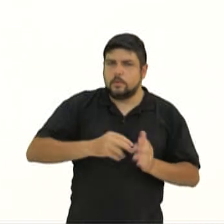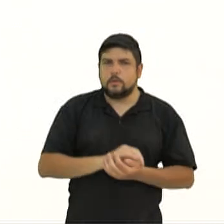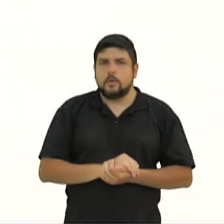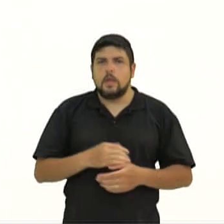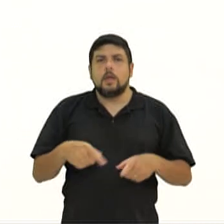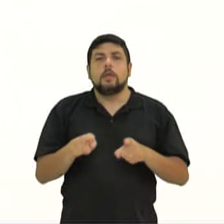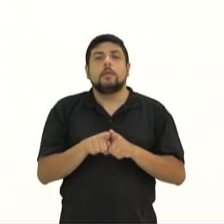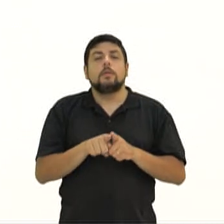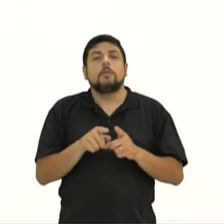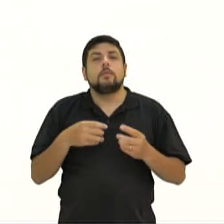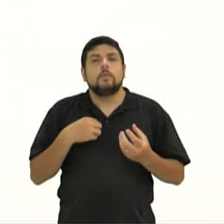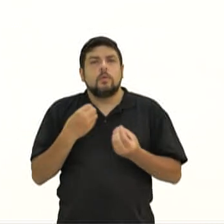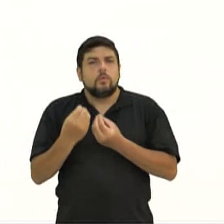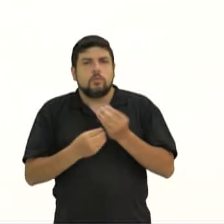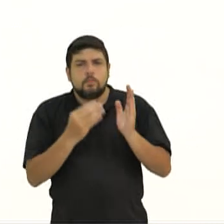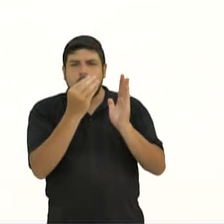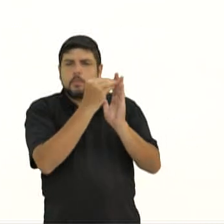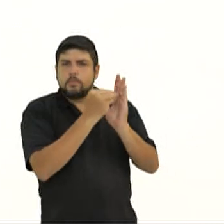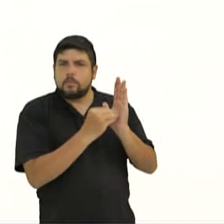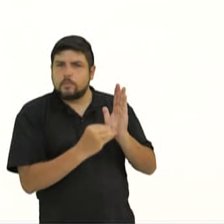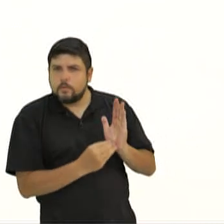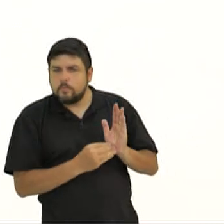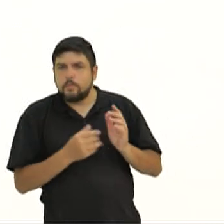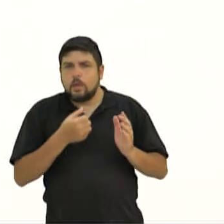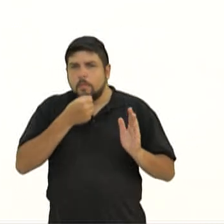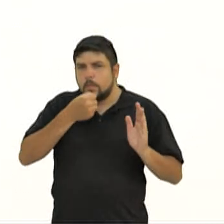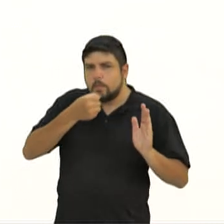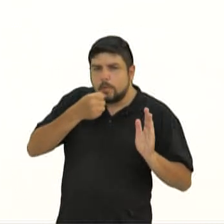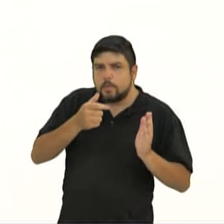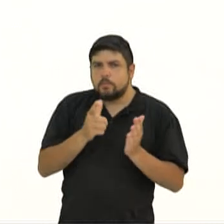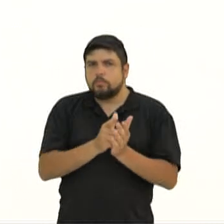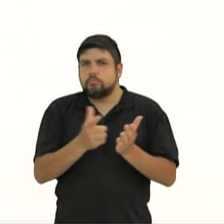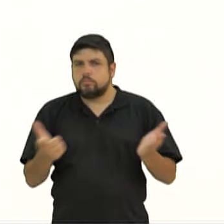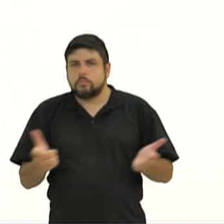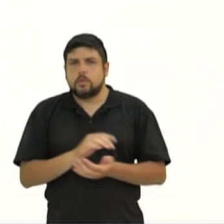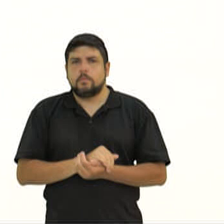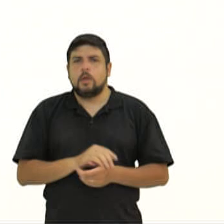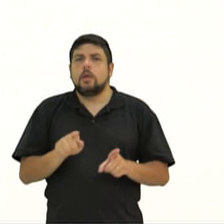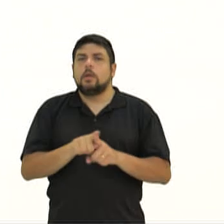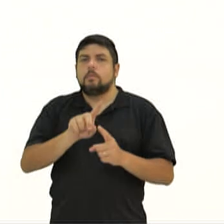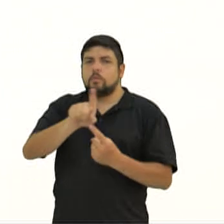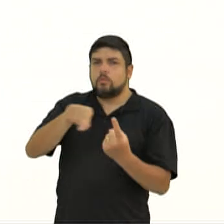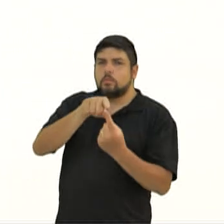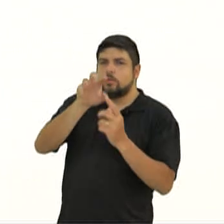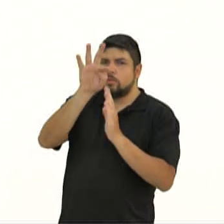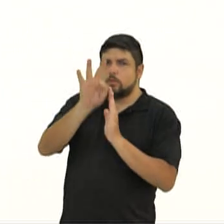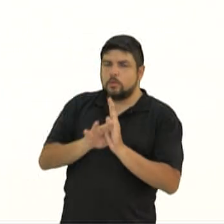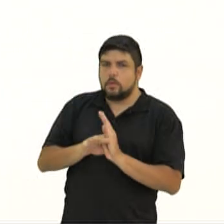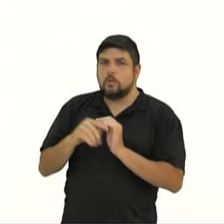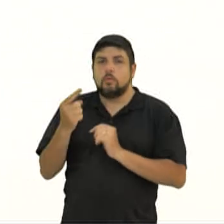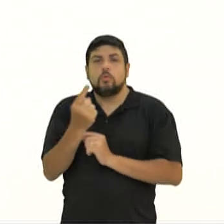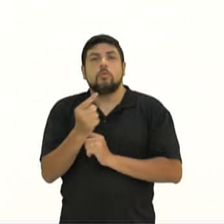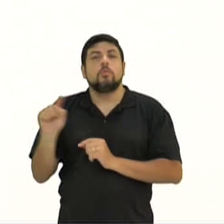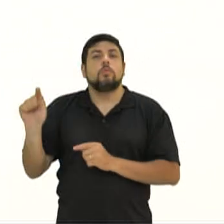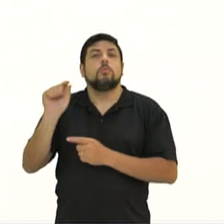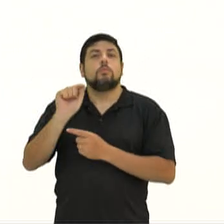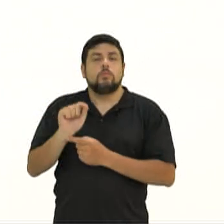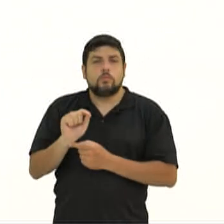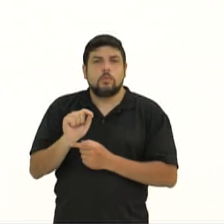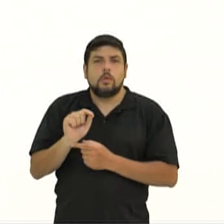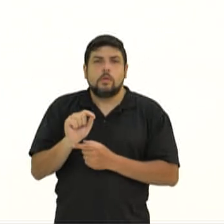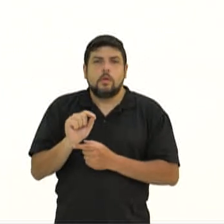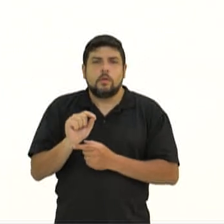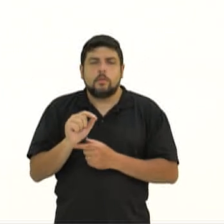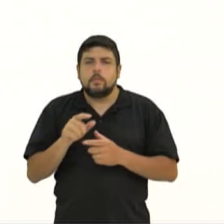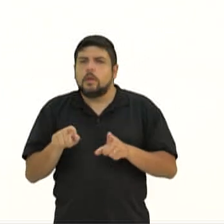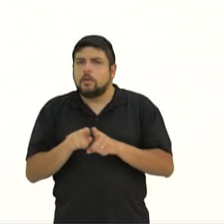Revimos os elementos que compõem uma reportagem. Identificamos a finalidade do texto. E, por fim, trabalhamos com algumas